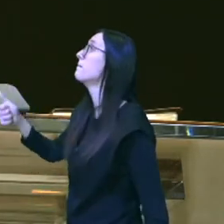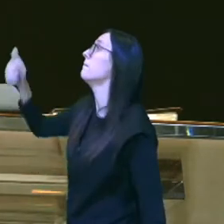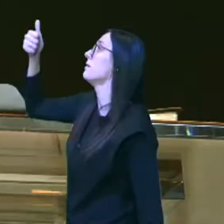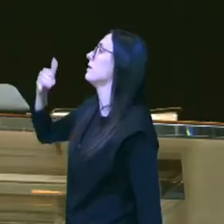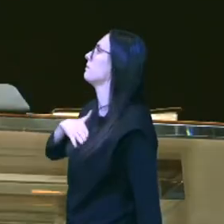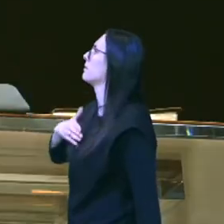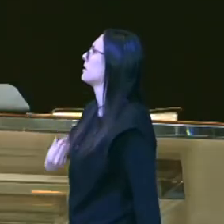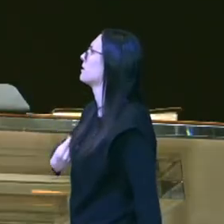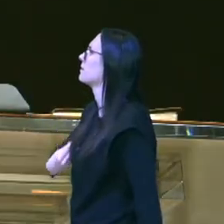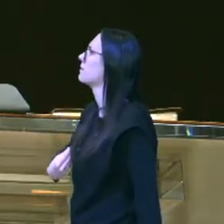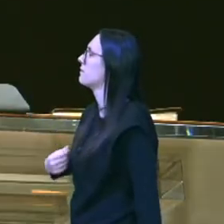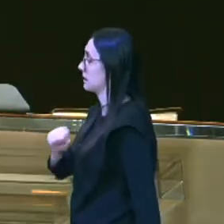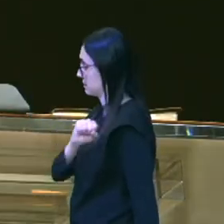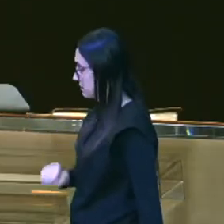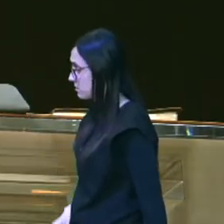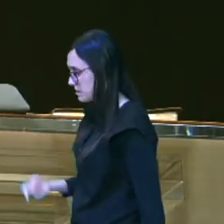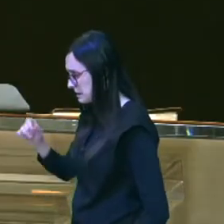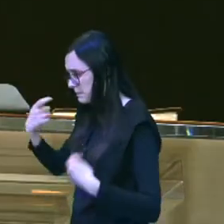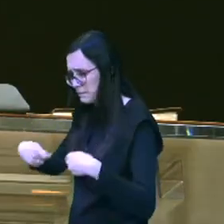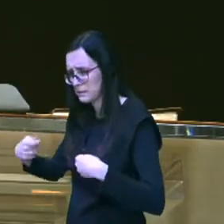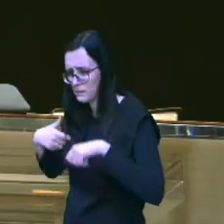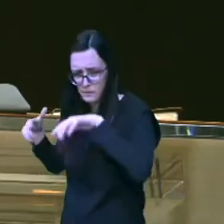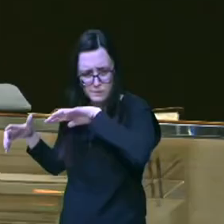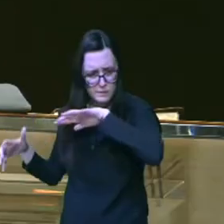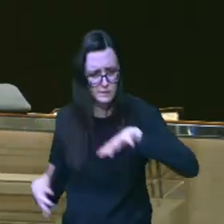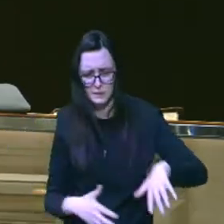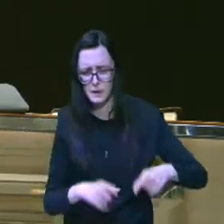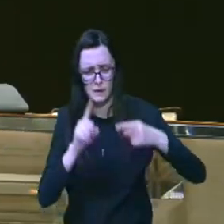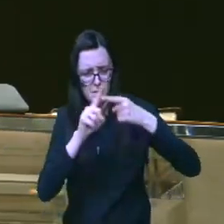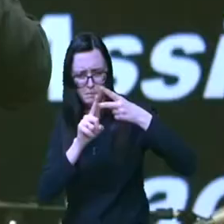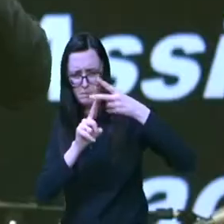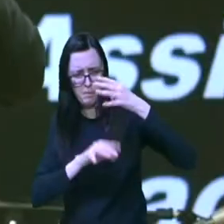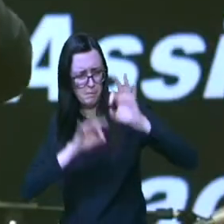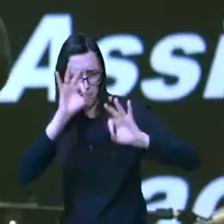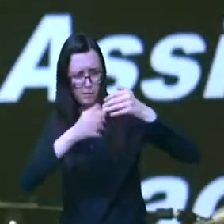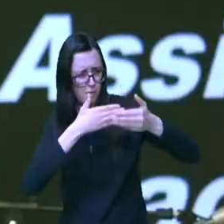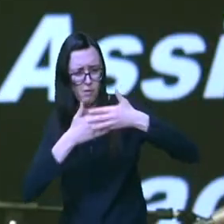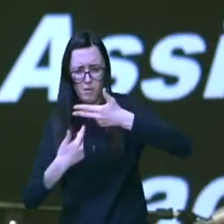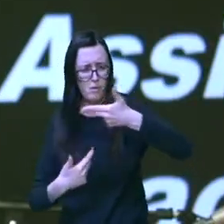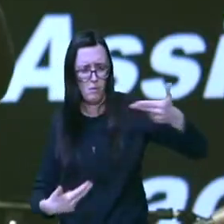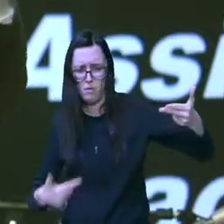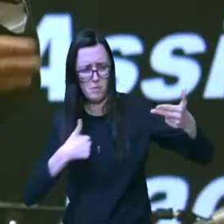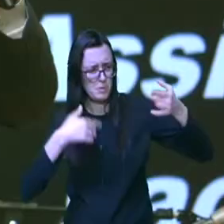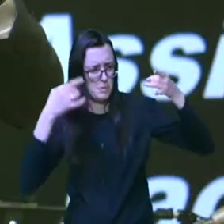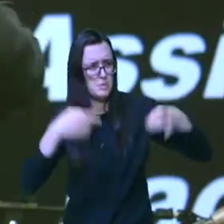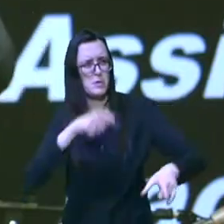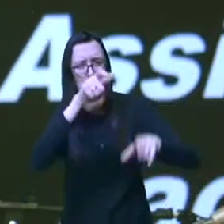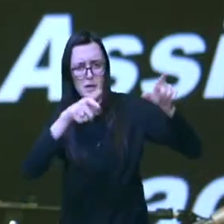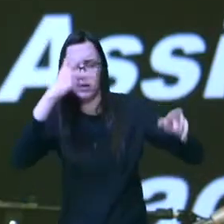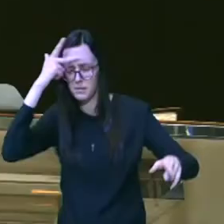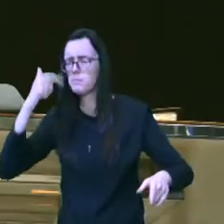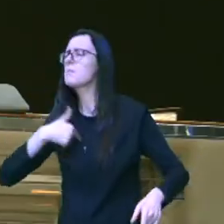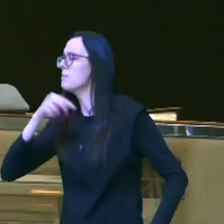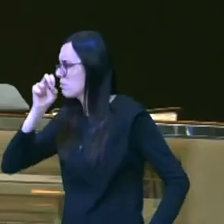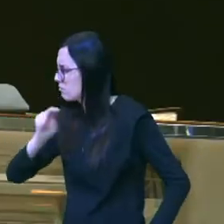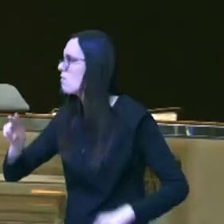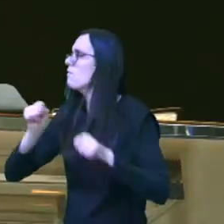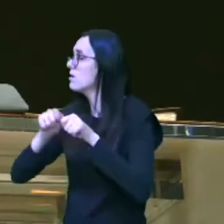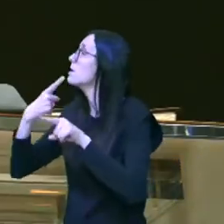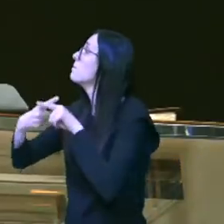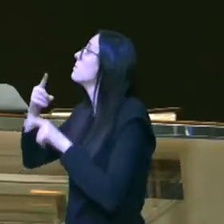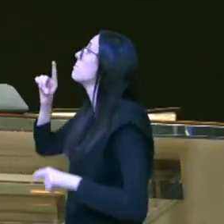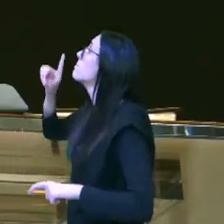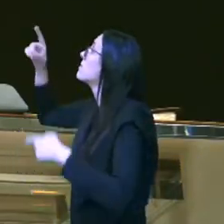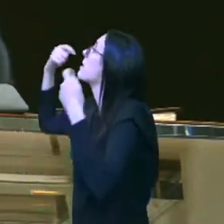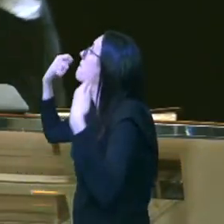vida Senhor se precisar deixar de lado o segundo ou terceiro plano as demais coisas as pessoas eu vou fazer porque o Senhor